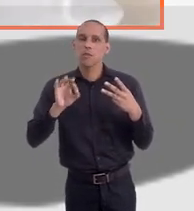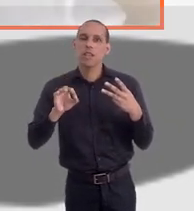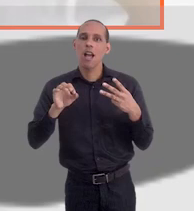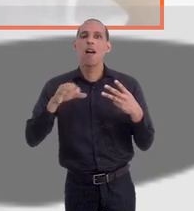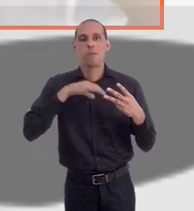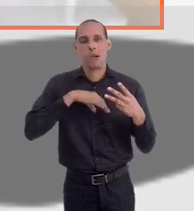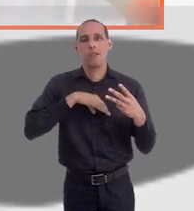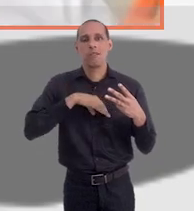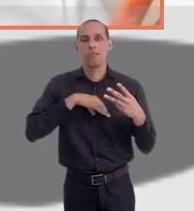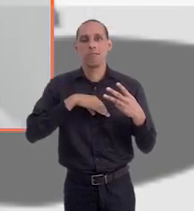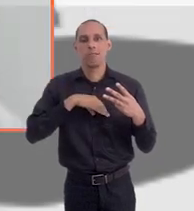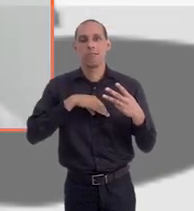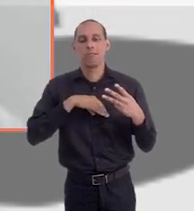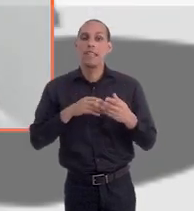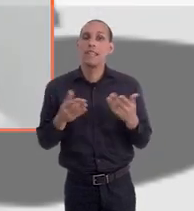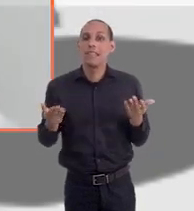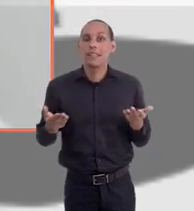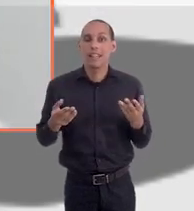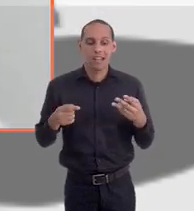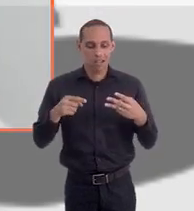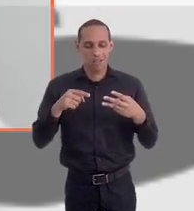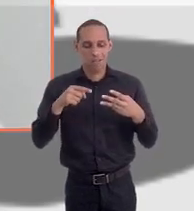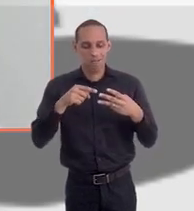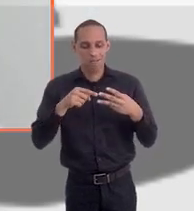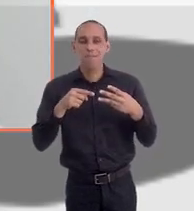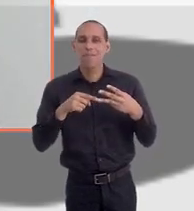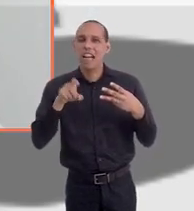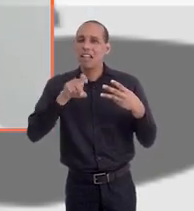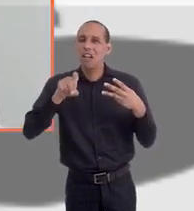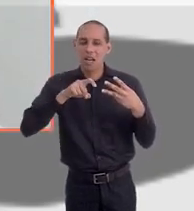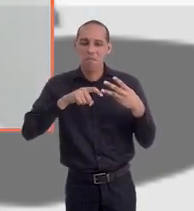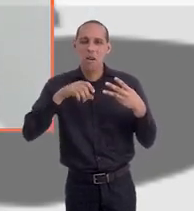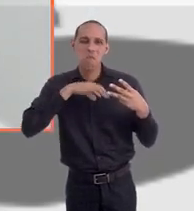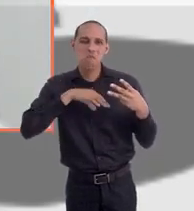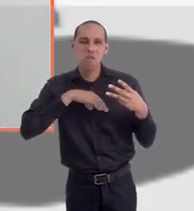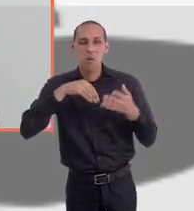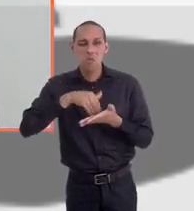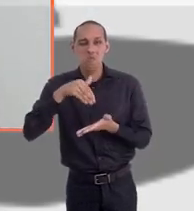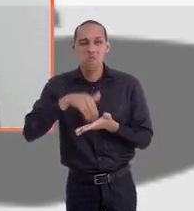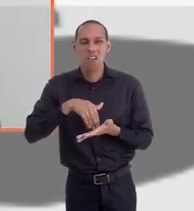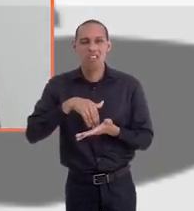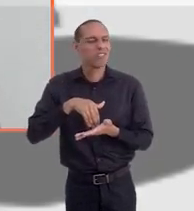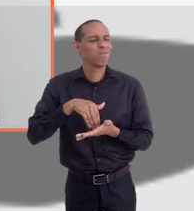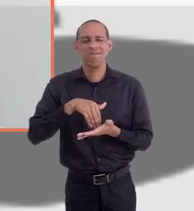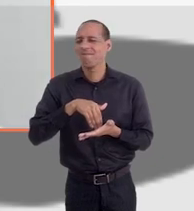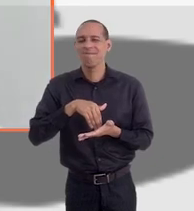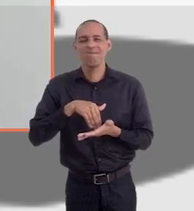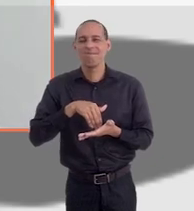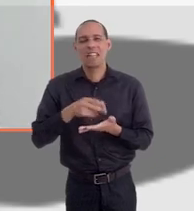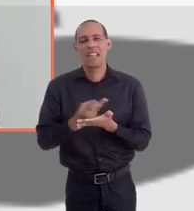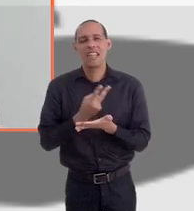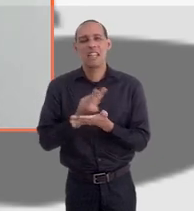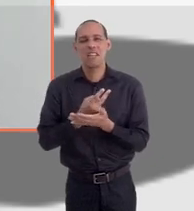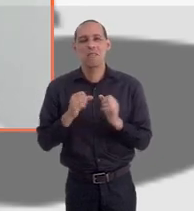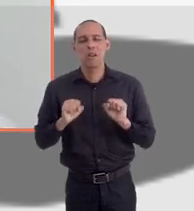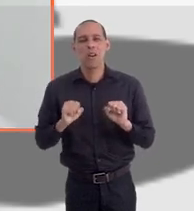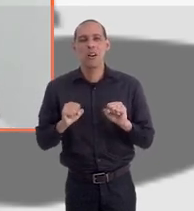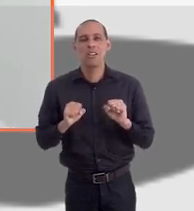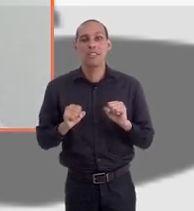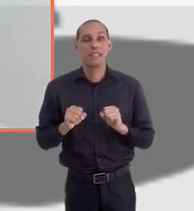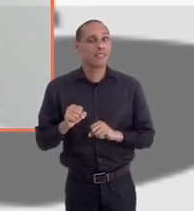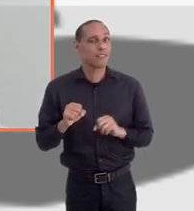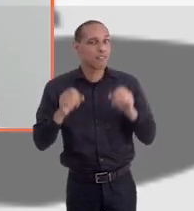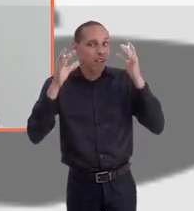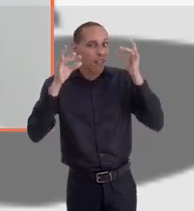% de acerto em português. Então, deixar a língua portuguesa e informática por último, você pode incorrer no seguinte erro. Tem um detalhezinho importante.